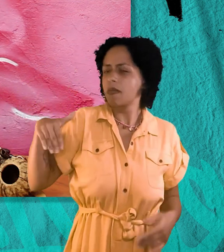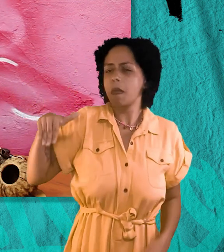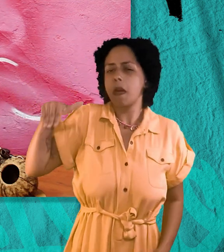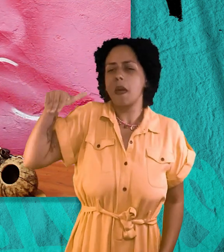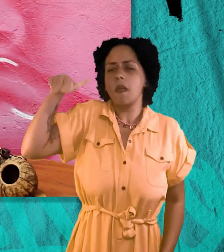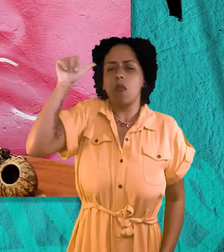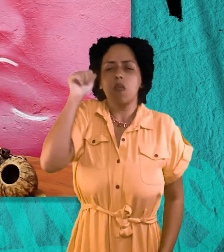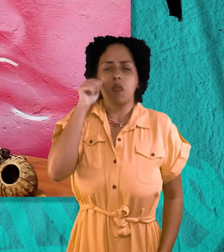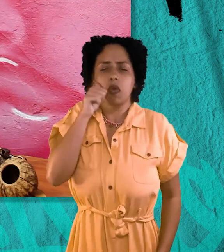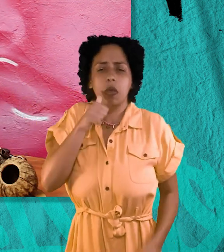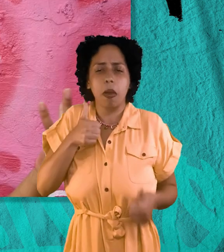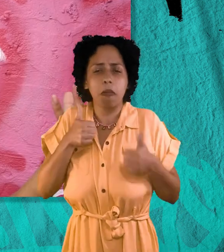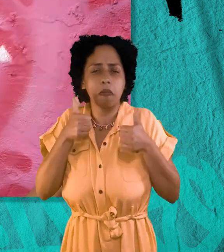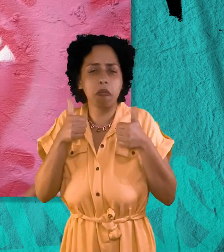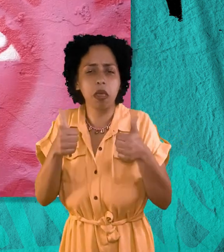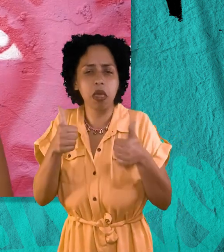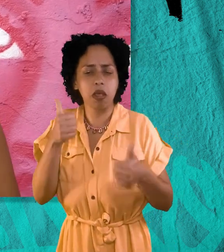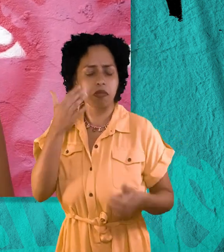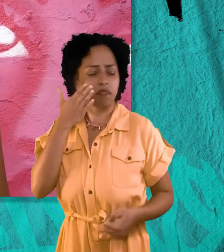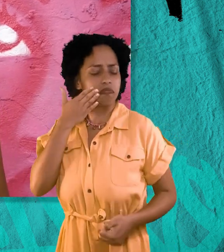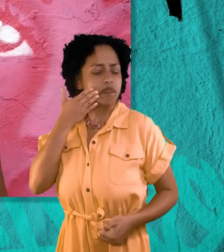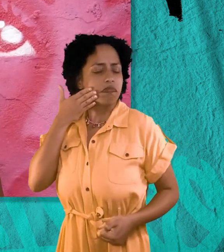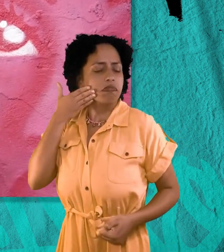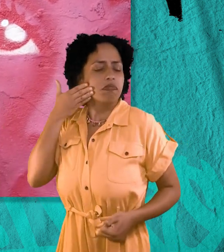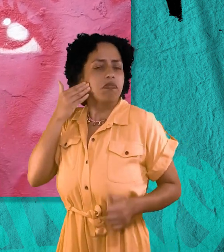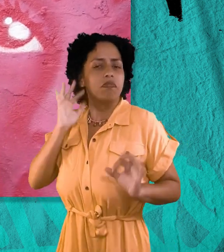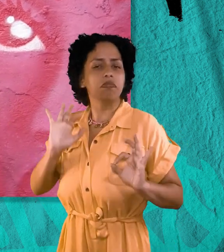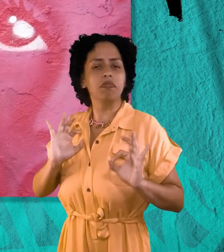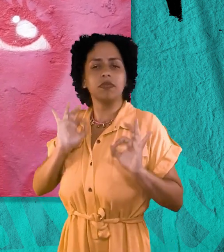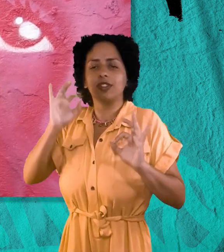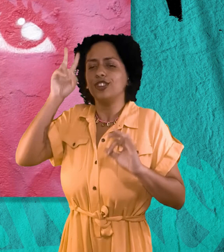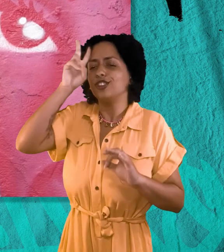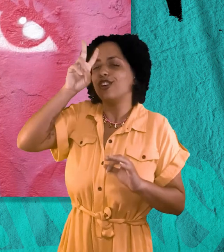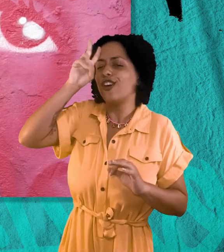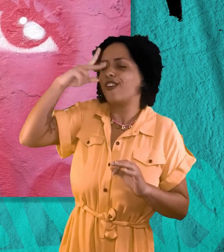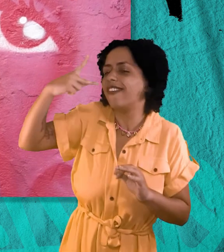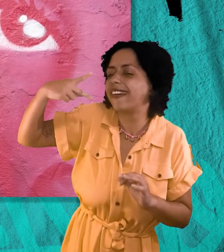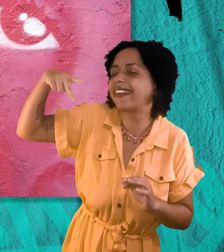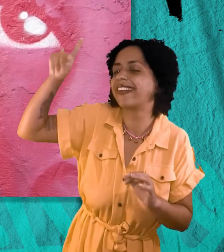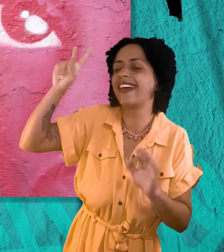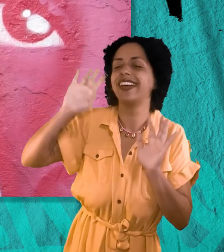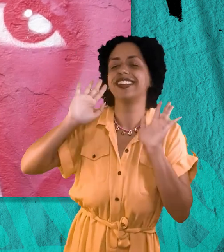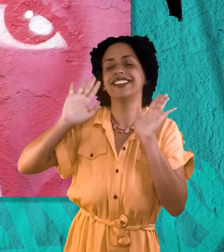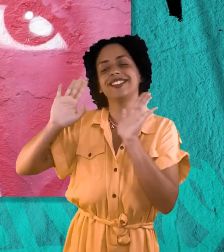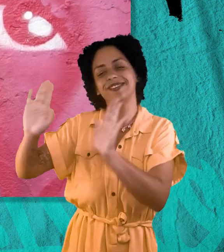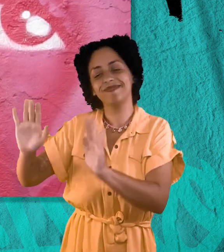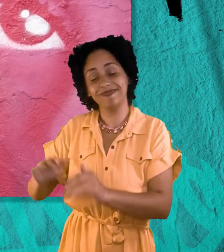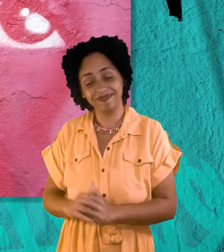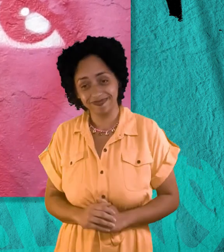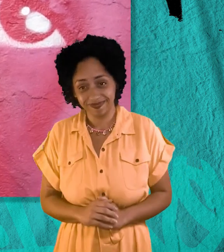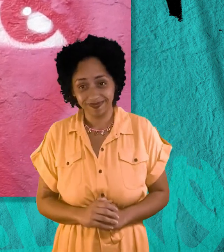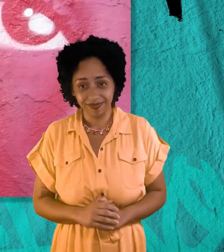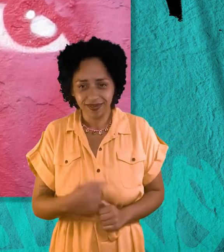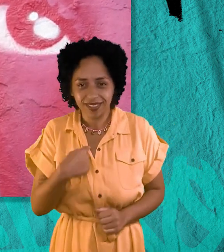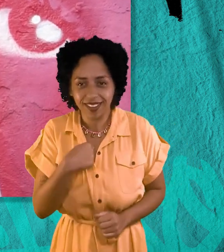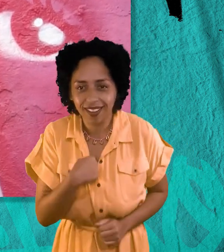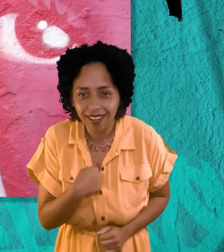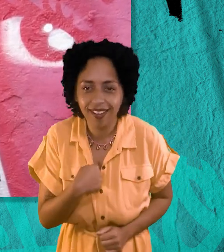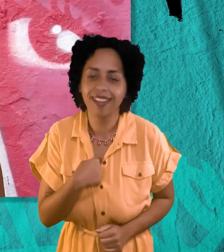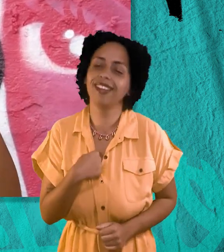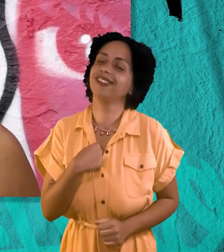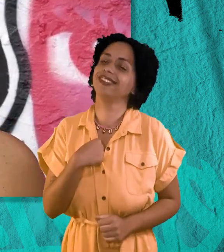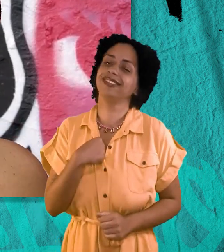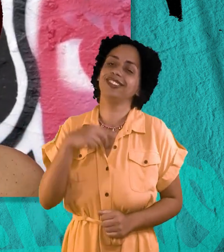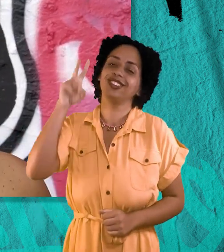muito bacana. Mas isso já é outra história. Quanto a mim, eu